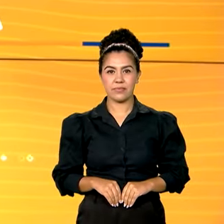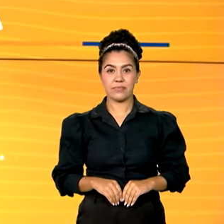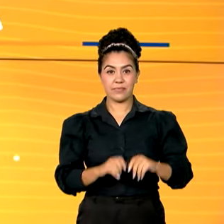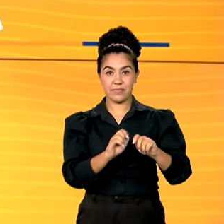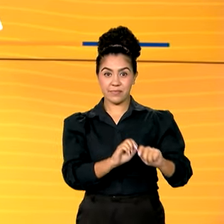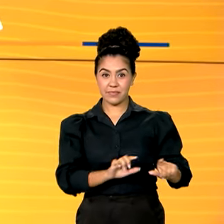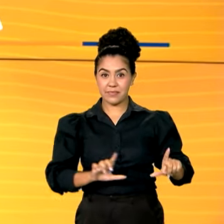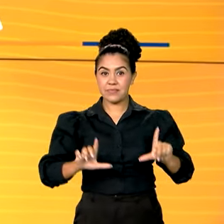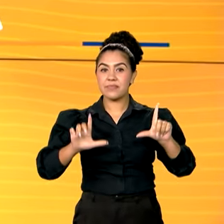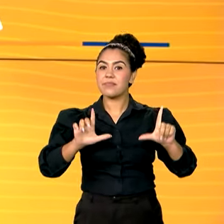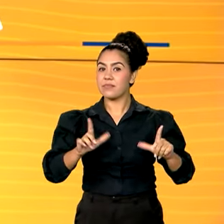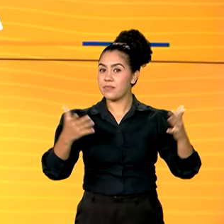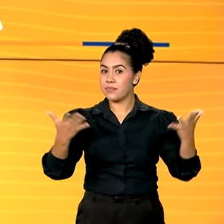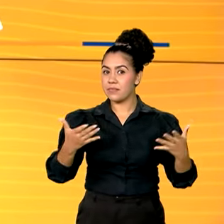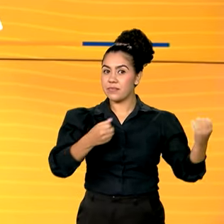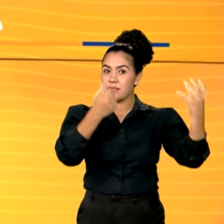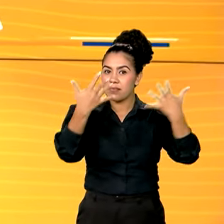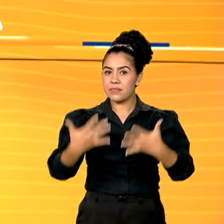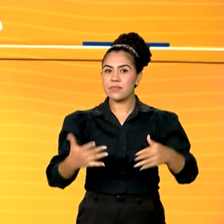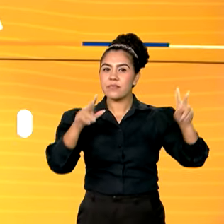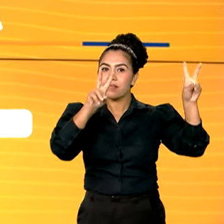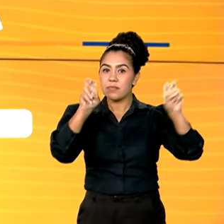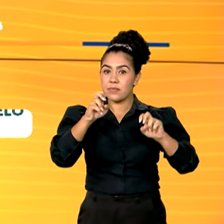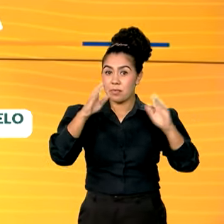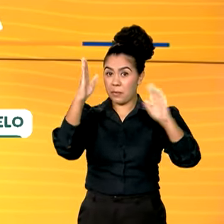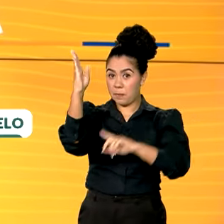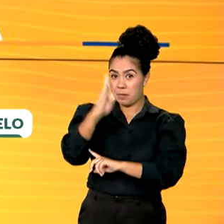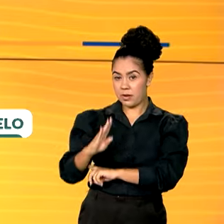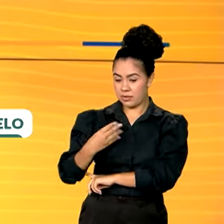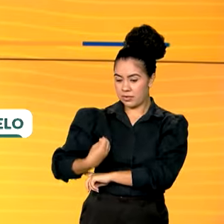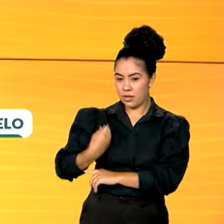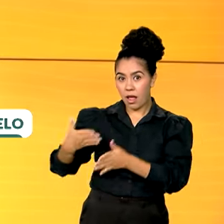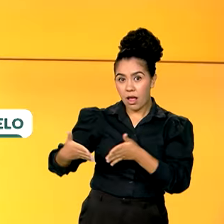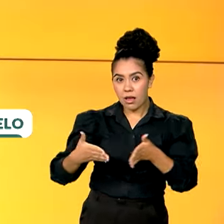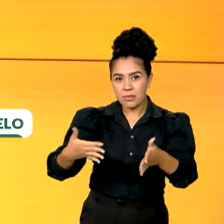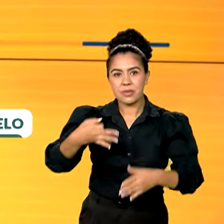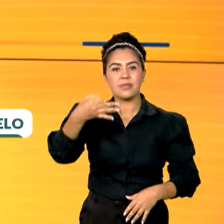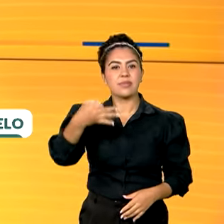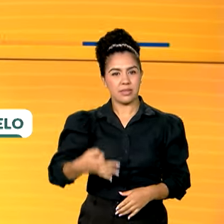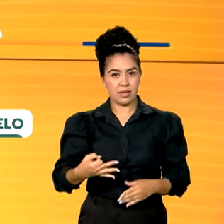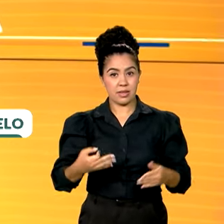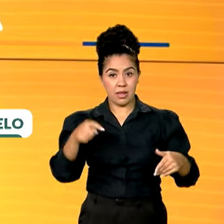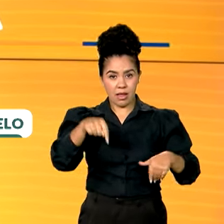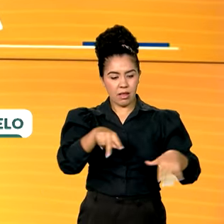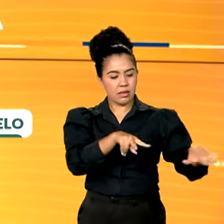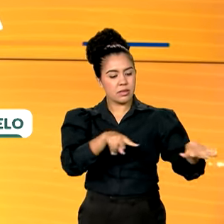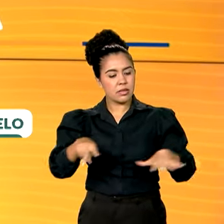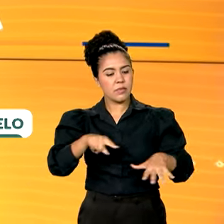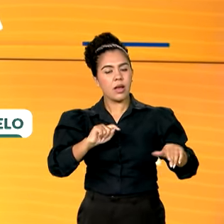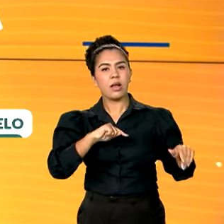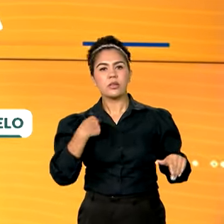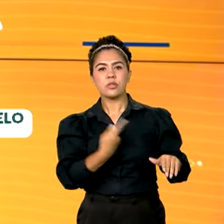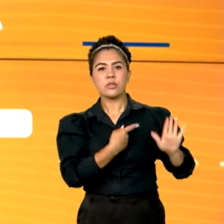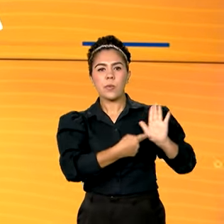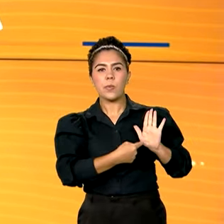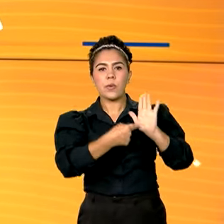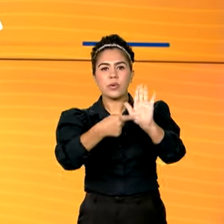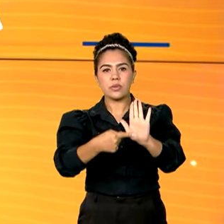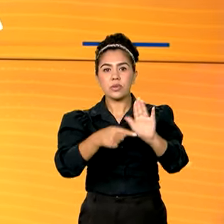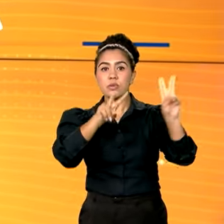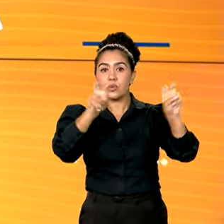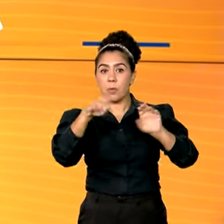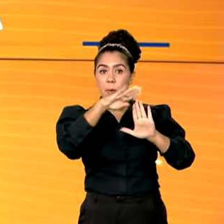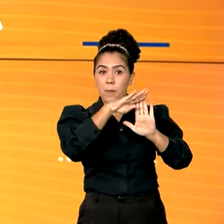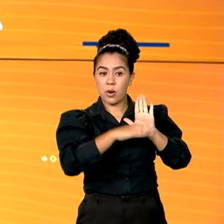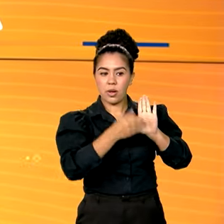Estamos de volta e hoje é o dia do nosso quadro Brasil no Rumo Certo. Nesta semana mostramos como a retomada do programa